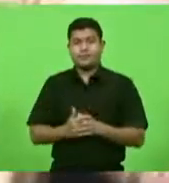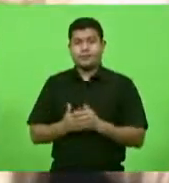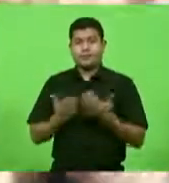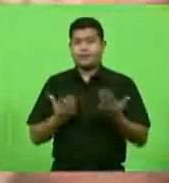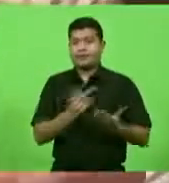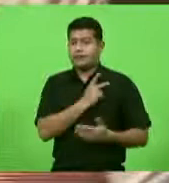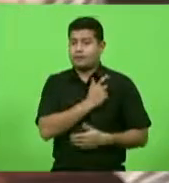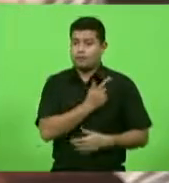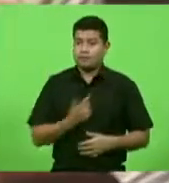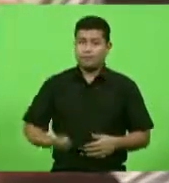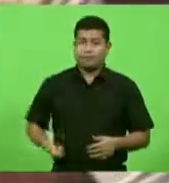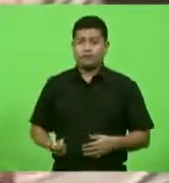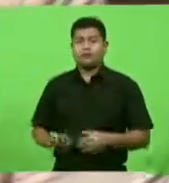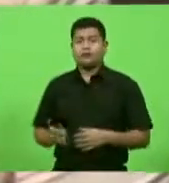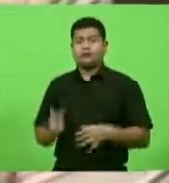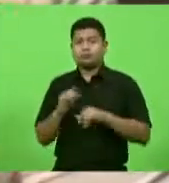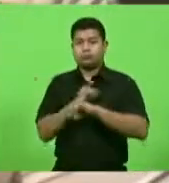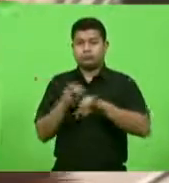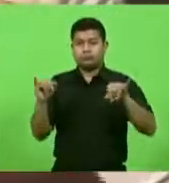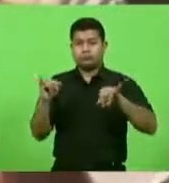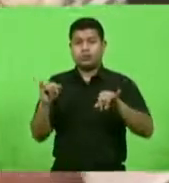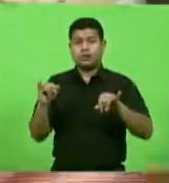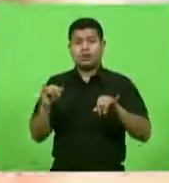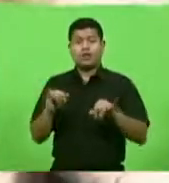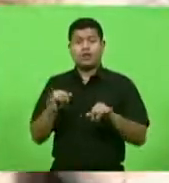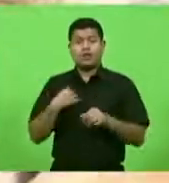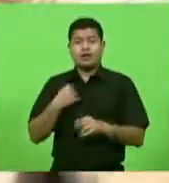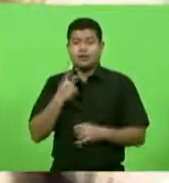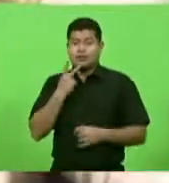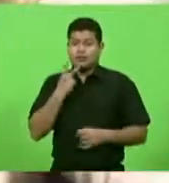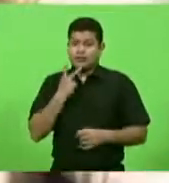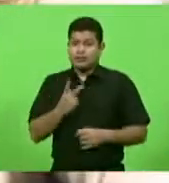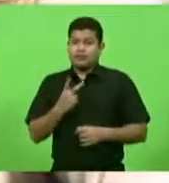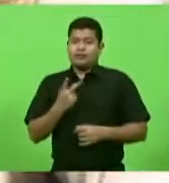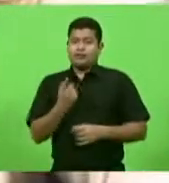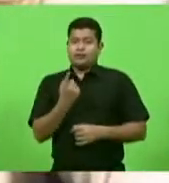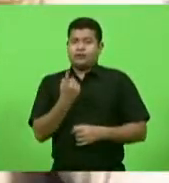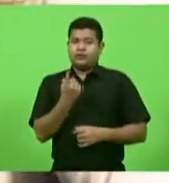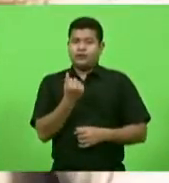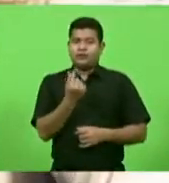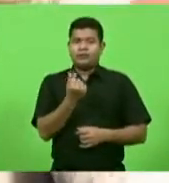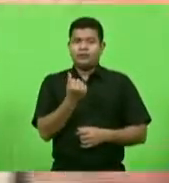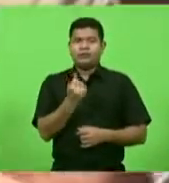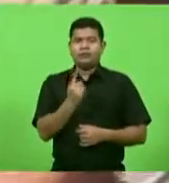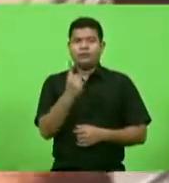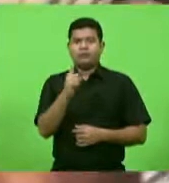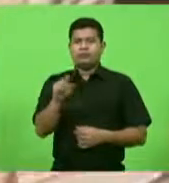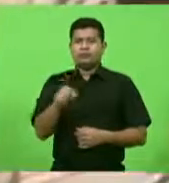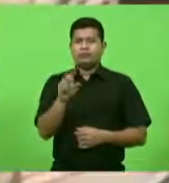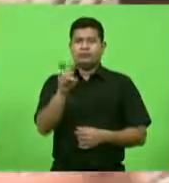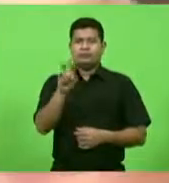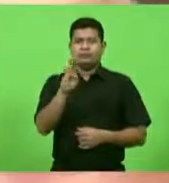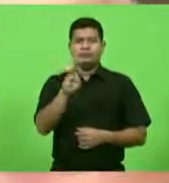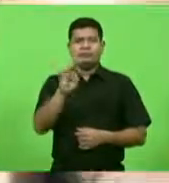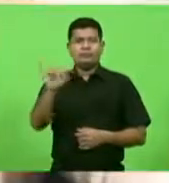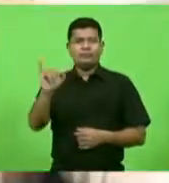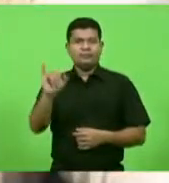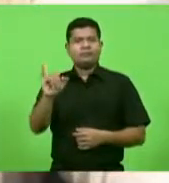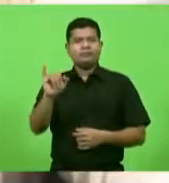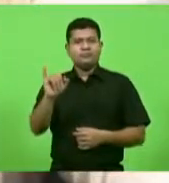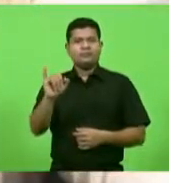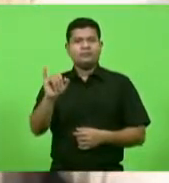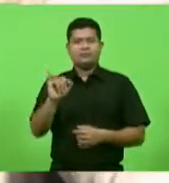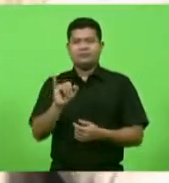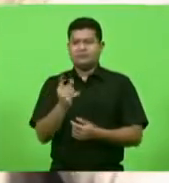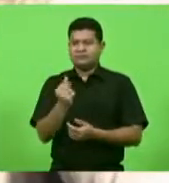lança a mão de uma ação em que vai aportar um bilhão e meio veja um bilhão e meio